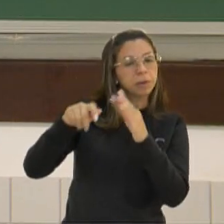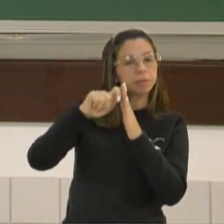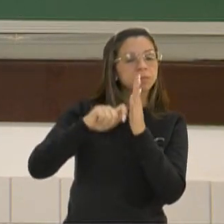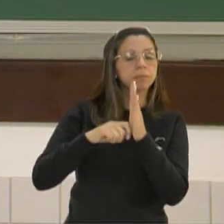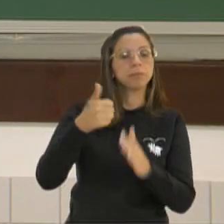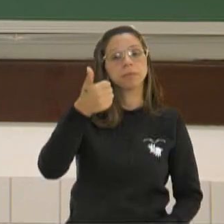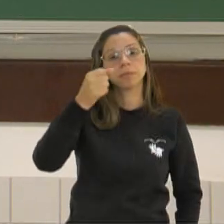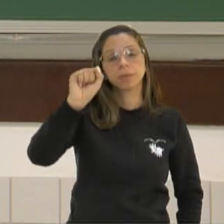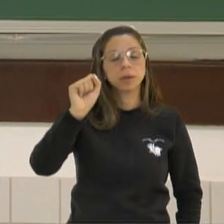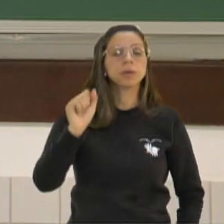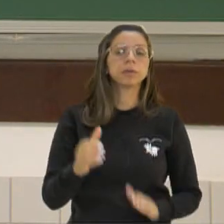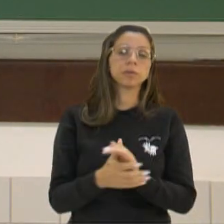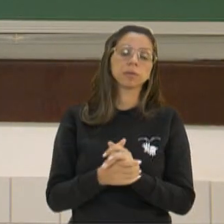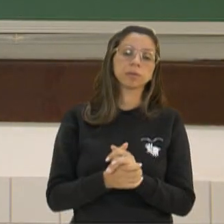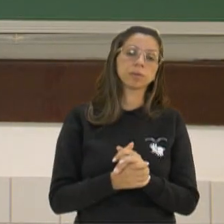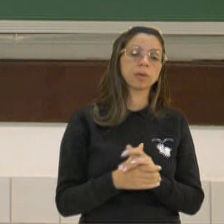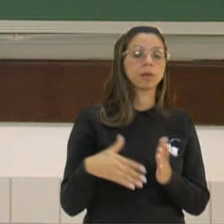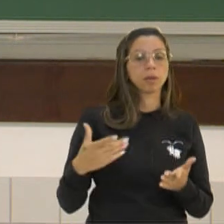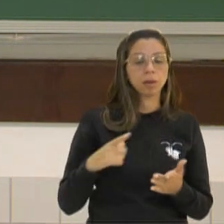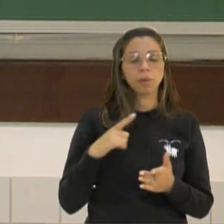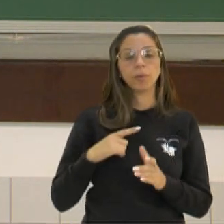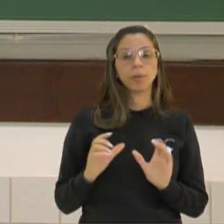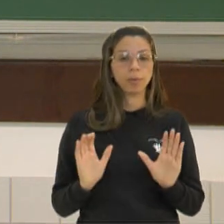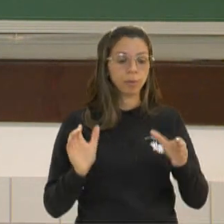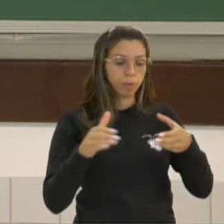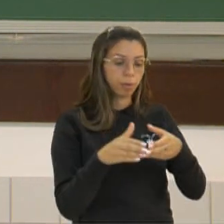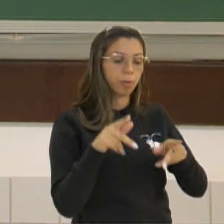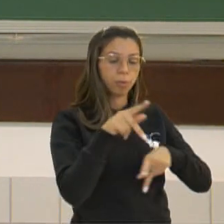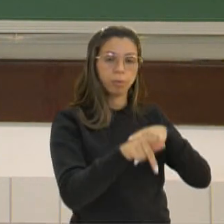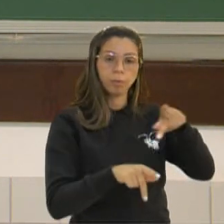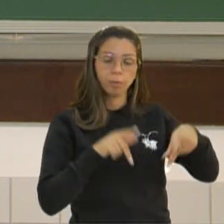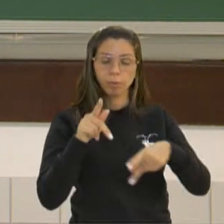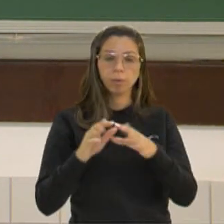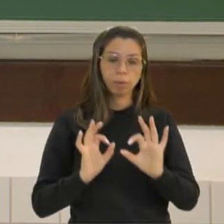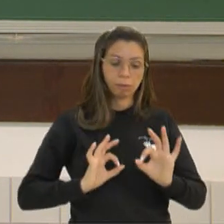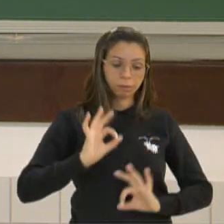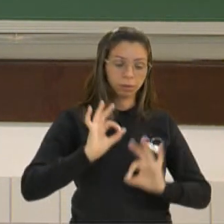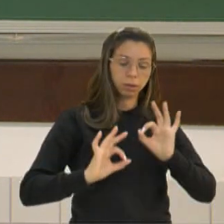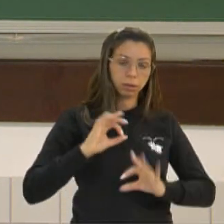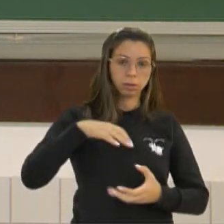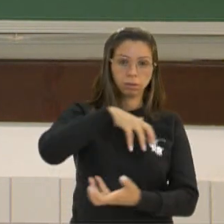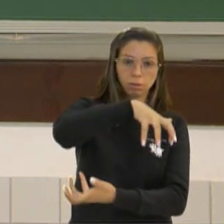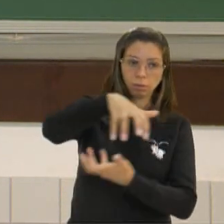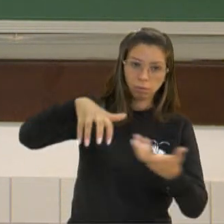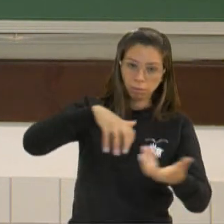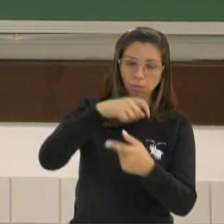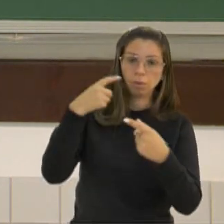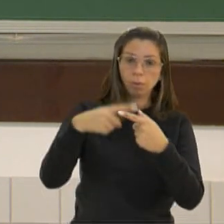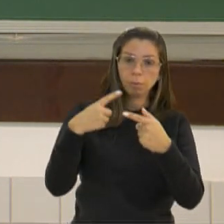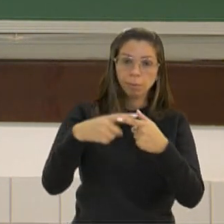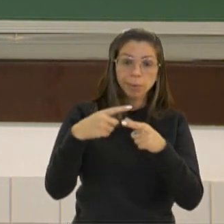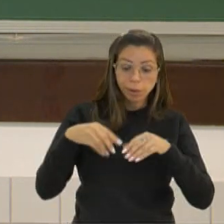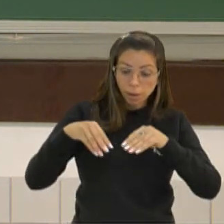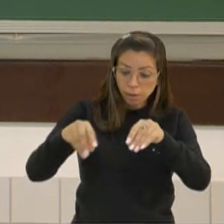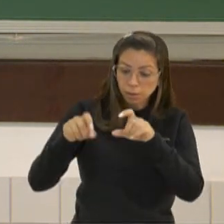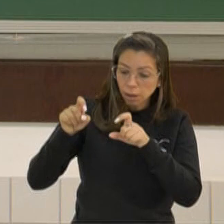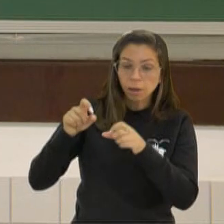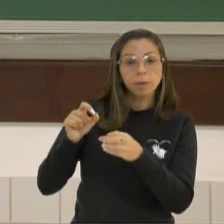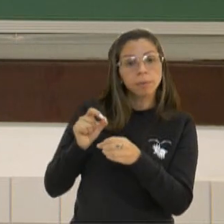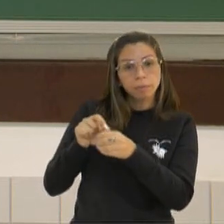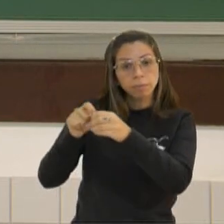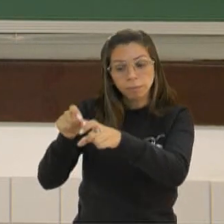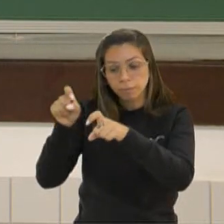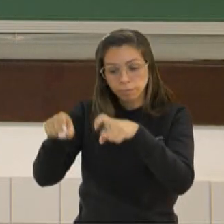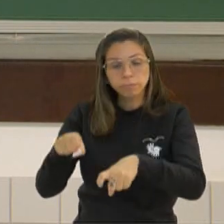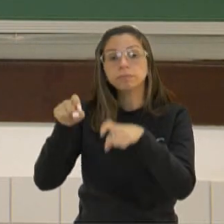quando os camponeses organizam uma revolta, pois as terras agricultáveis, as atividades econômicas